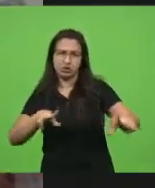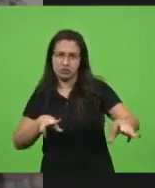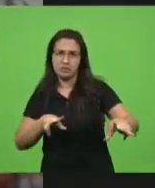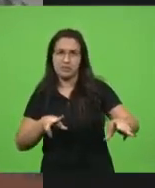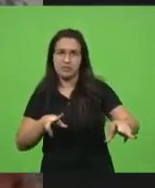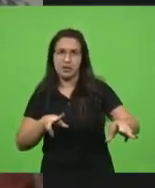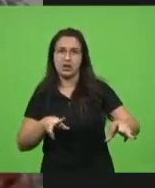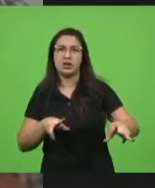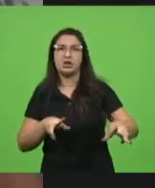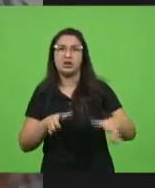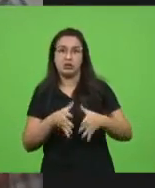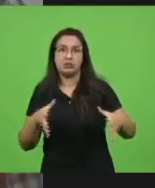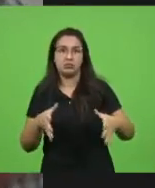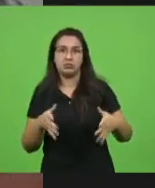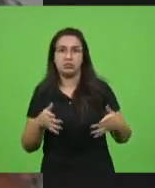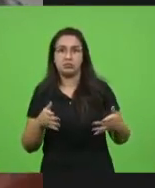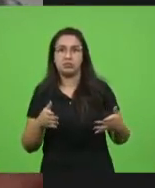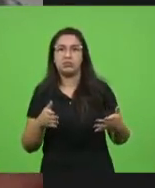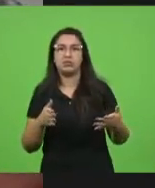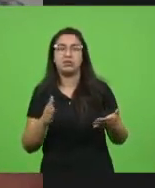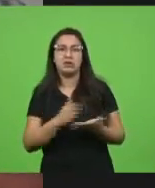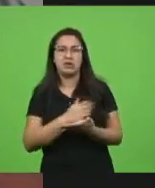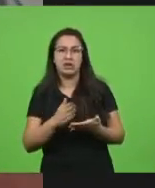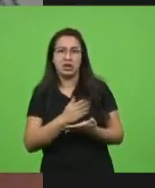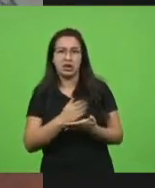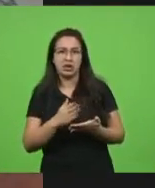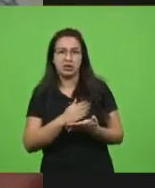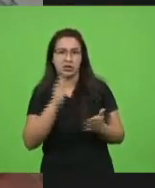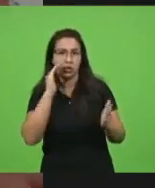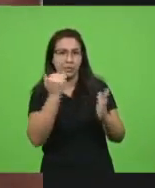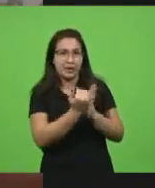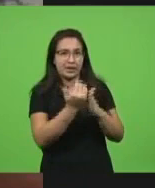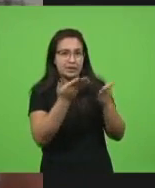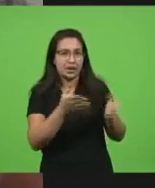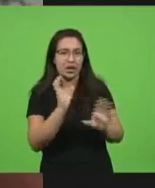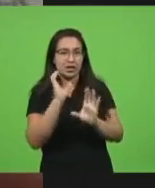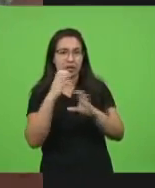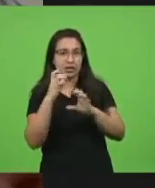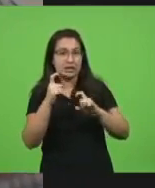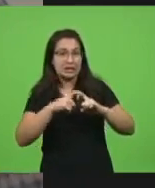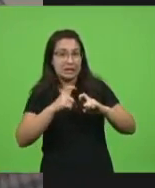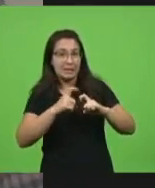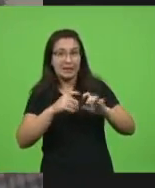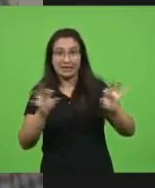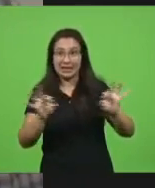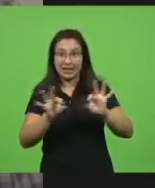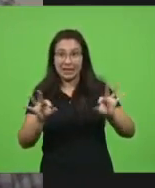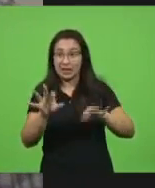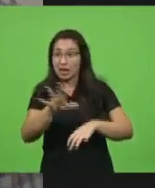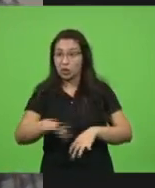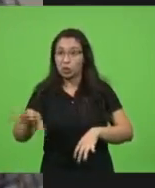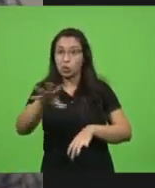se segue aquilo que é a ciência médica, as pessoas também ficam